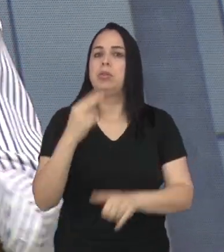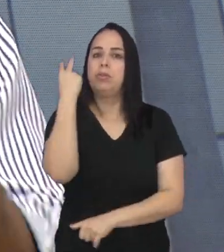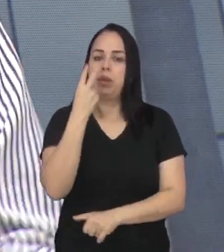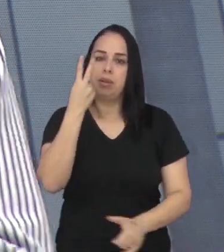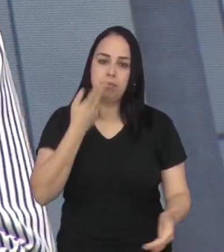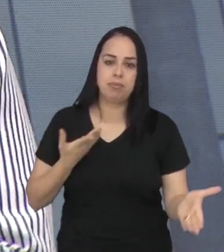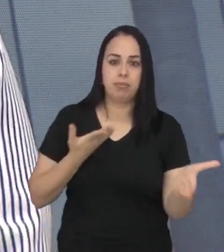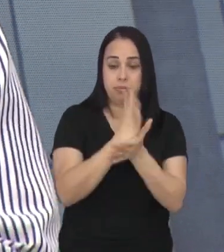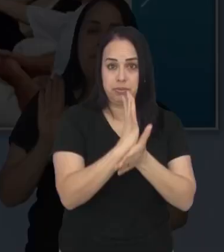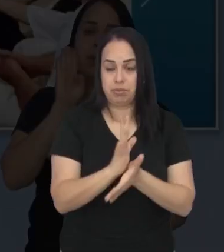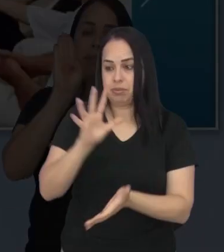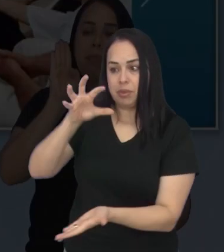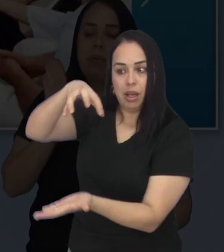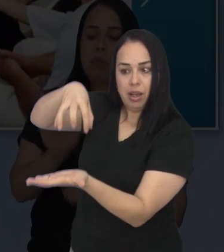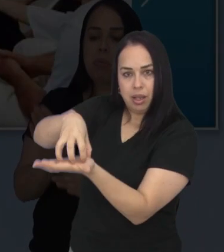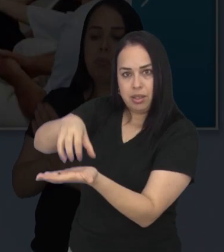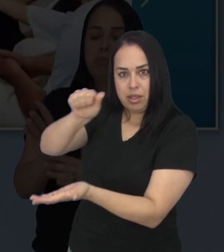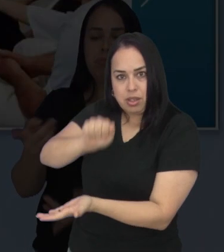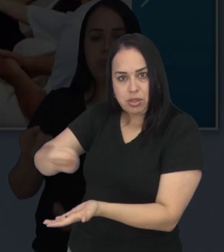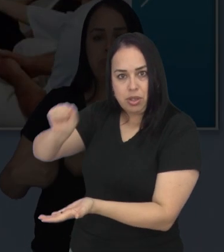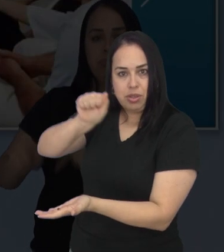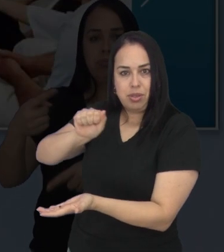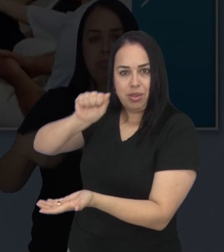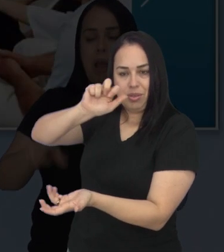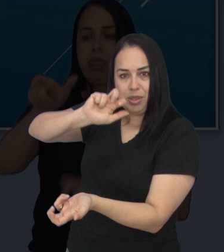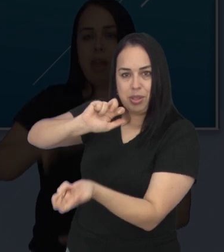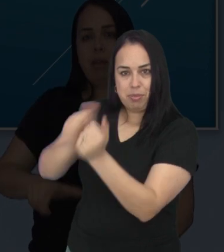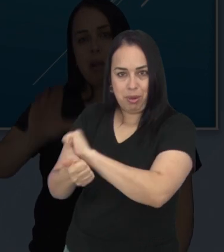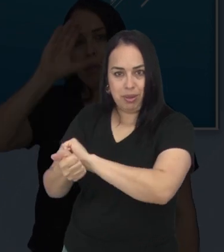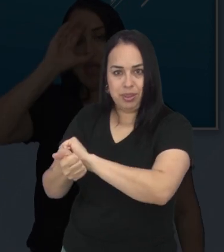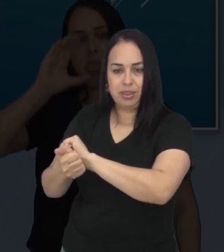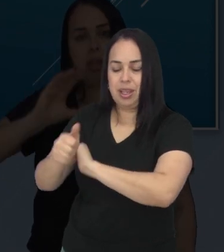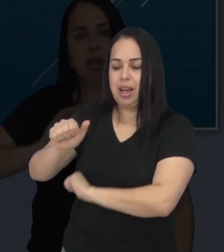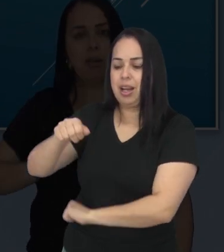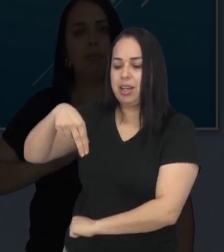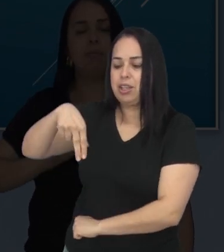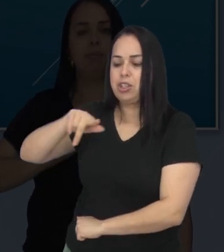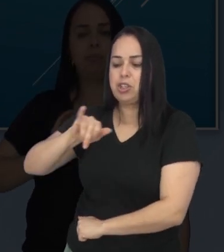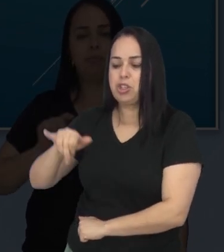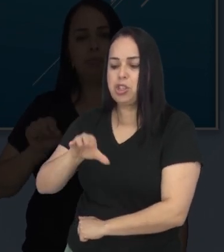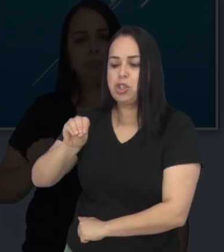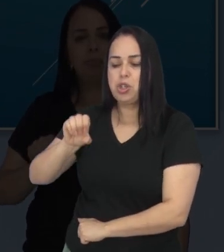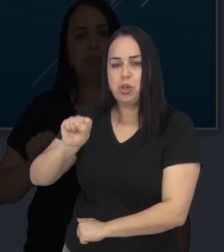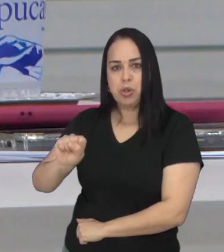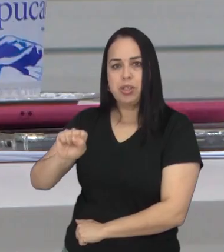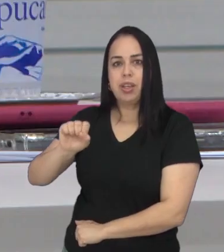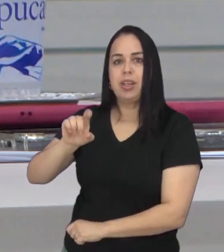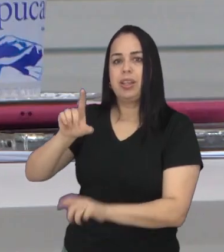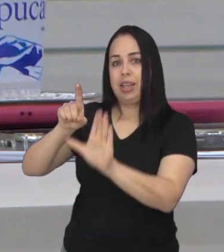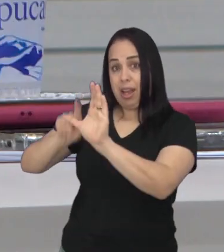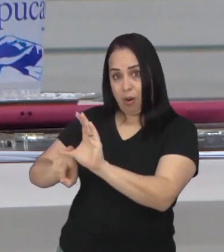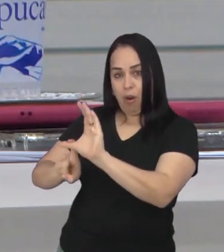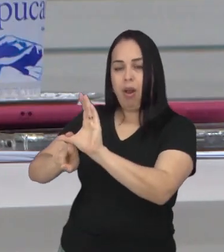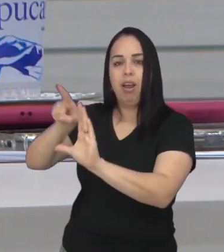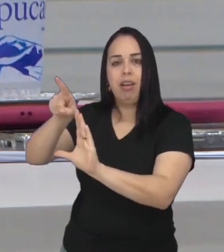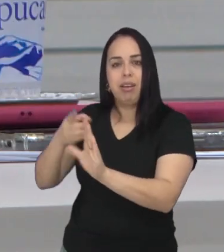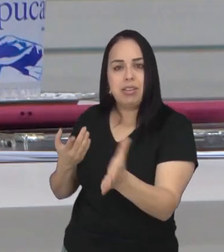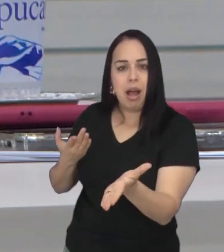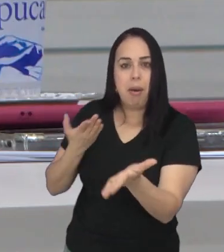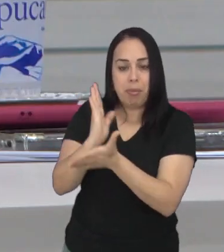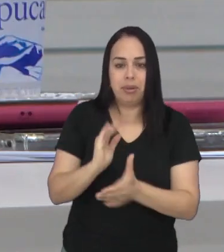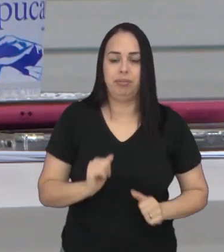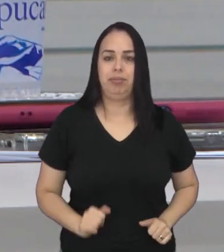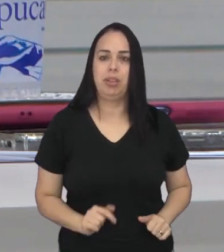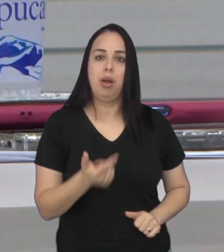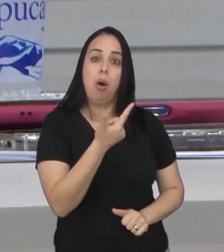pública municipal a Associação Esportiva, Recreativa e Cultural Anjos de Angola. As outras matérias aprovadas